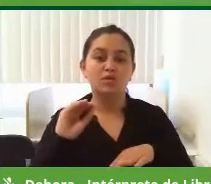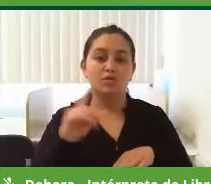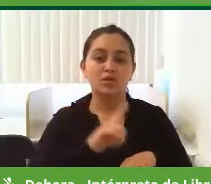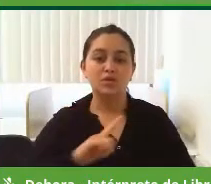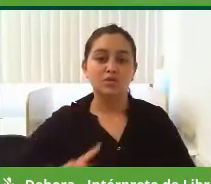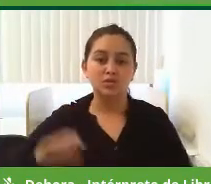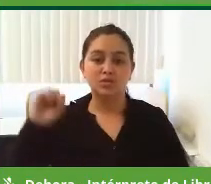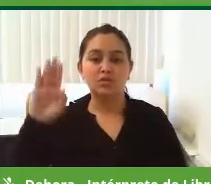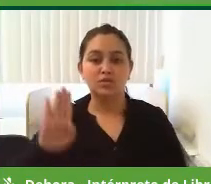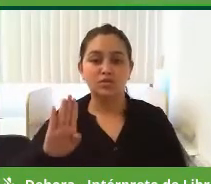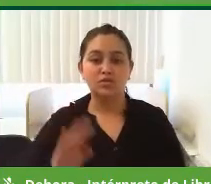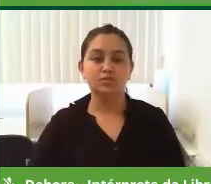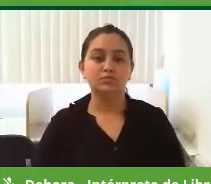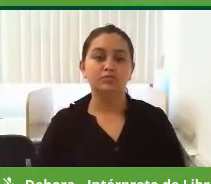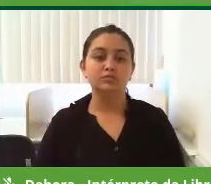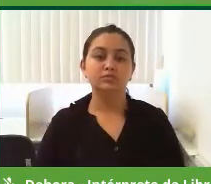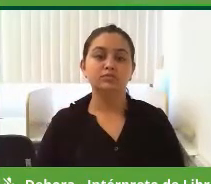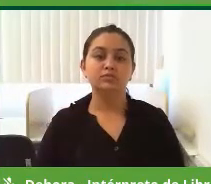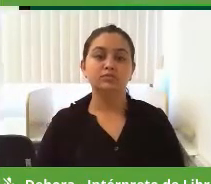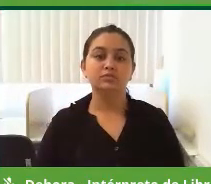governar São Bento do Sul?